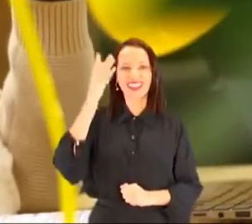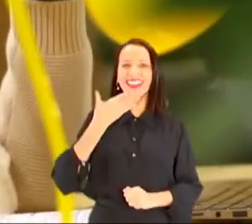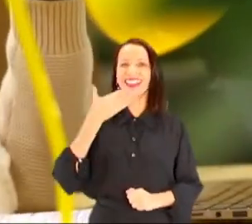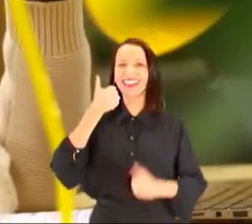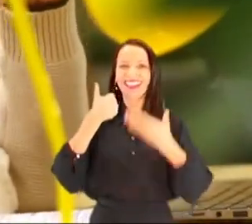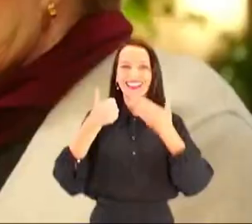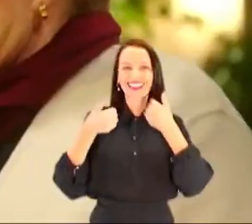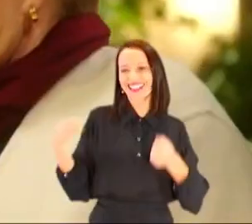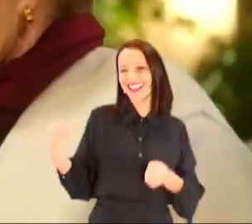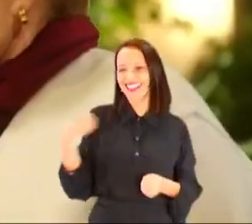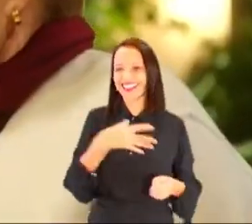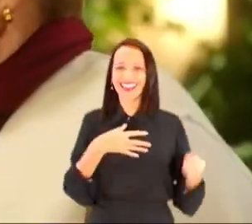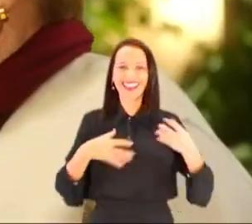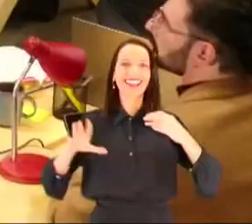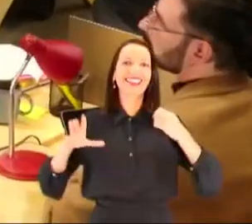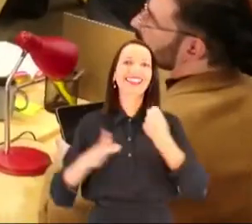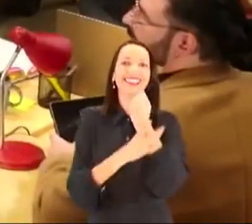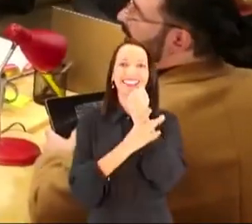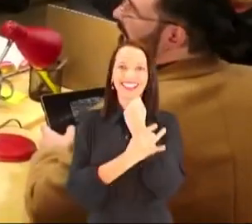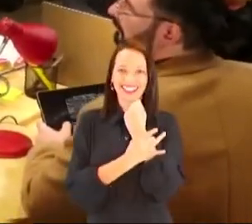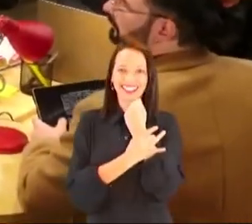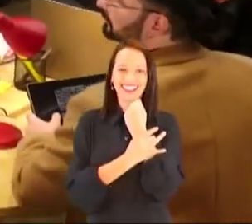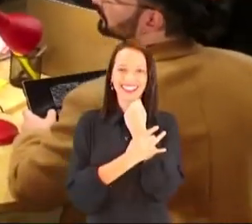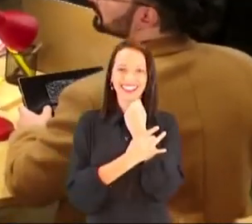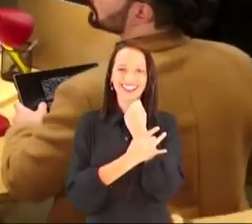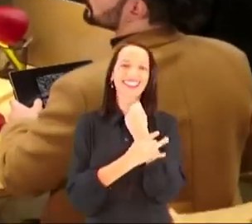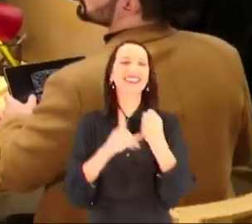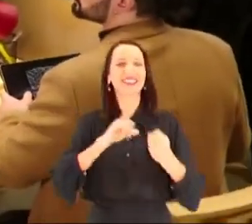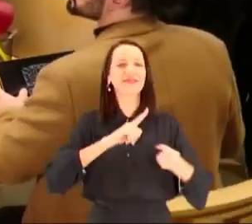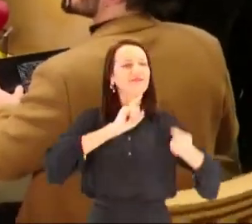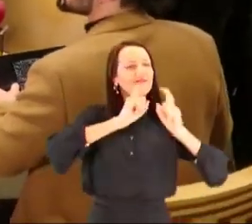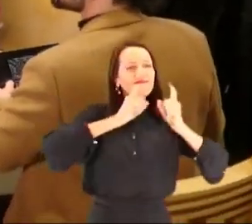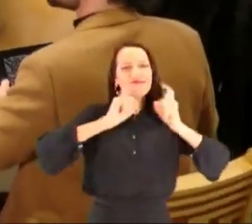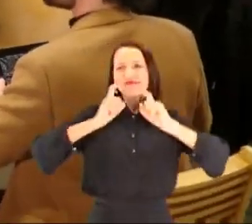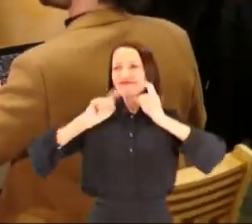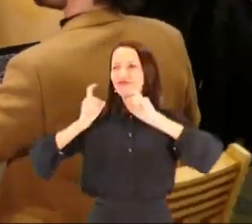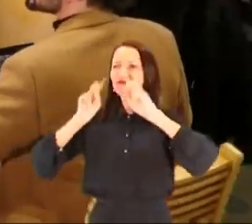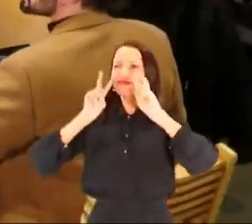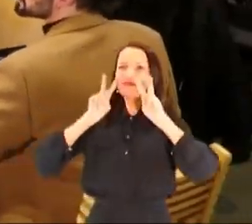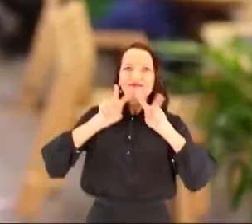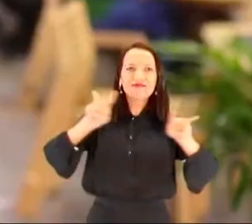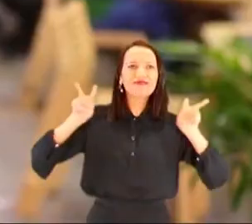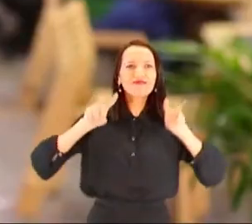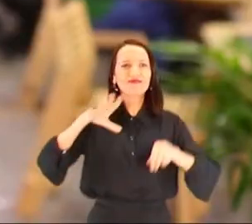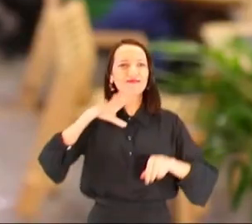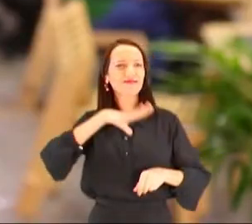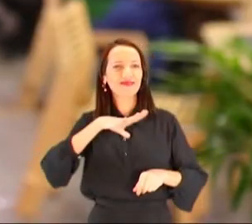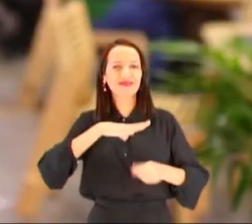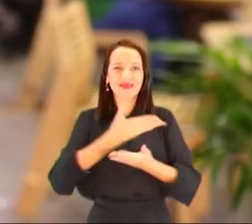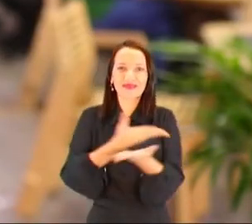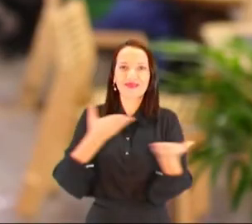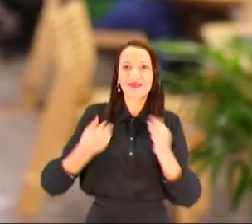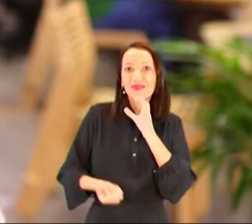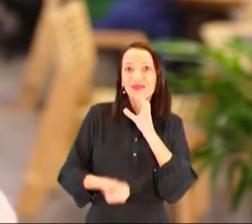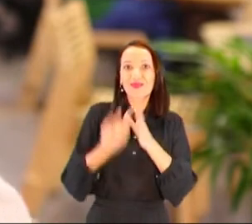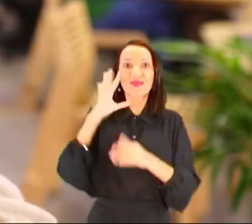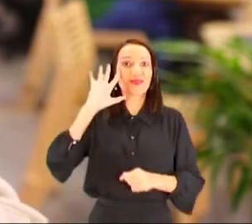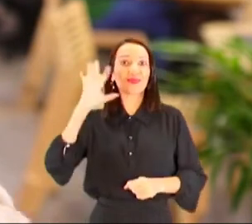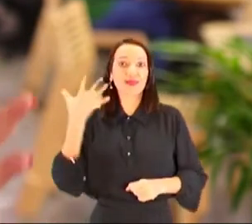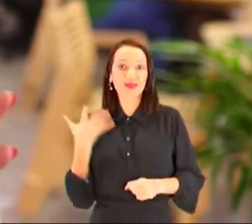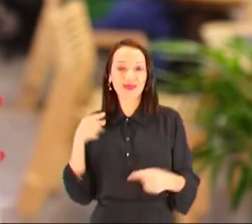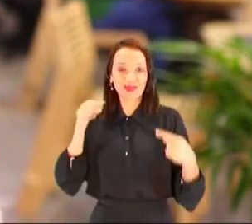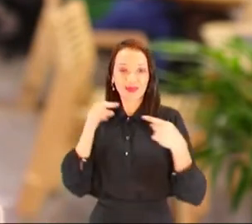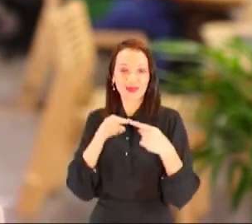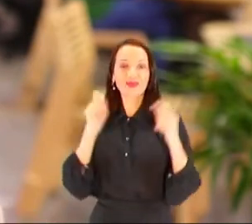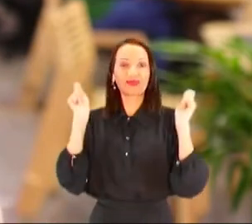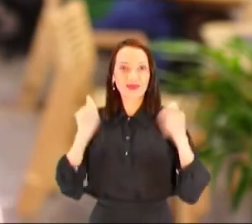junto com a gente, uma São Paulo melhor, mais moderna e mais segura. Foram várias reuniões olhando a cidade como